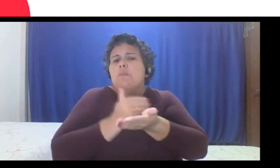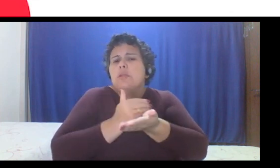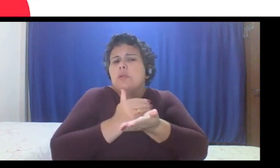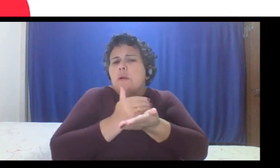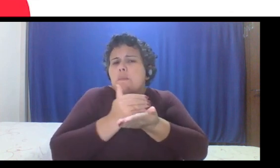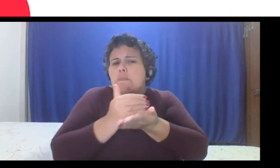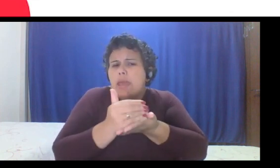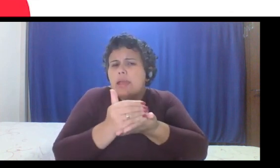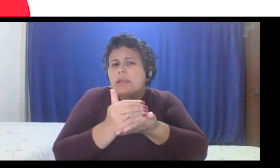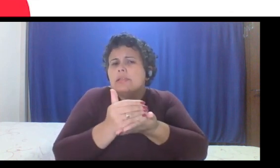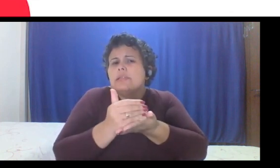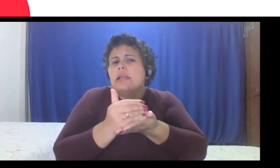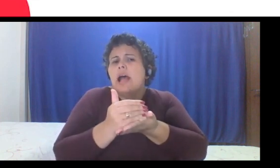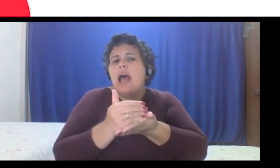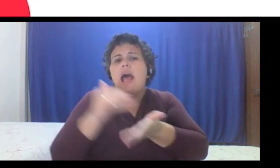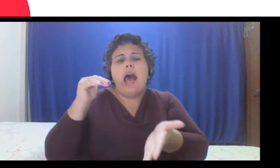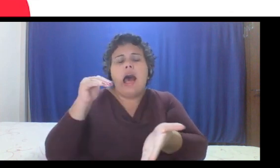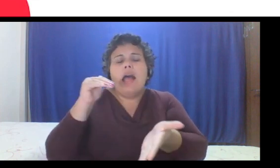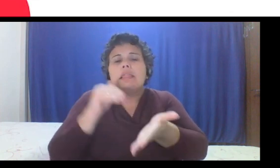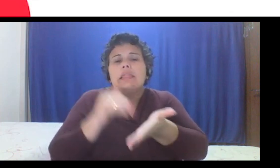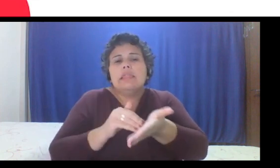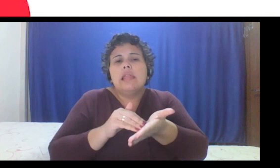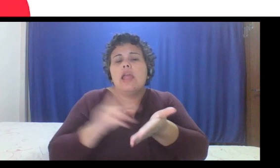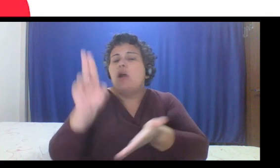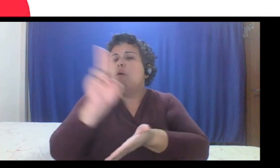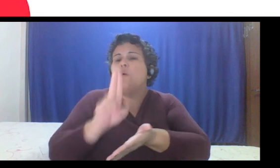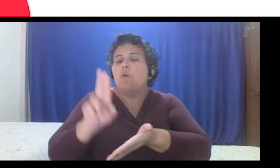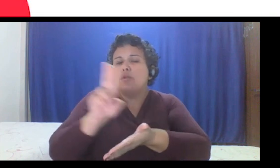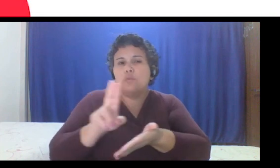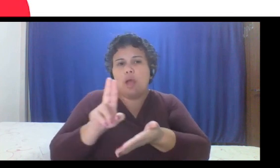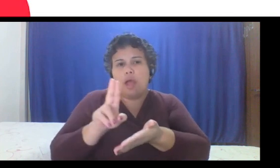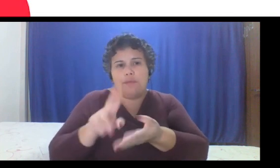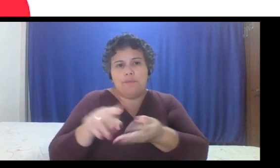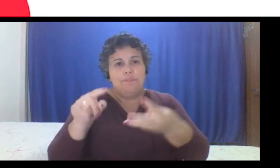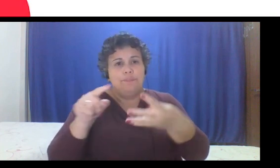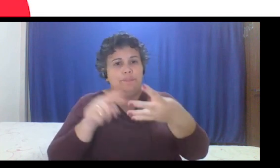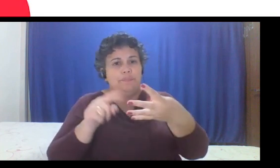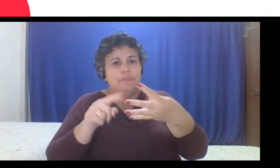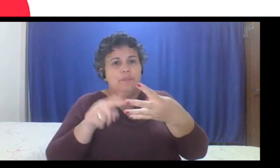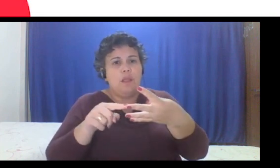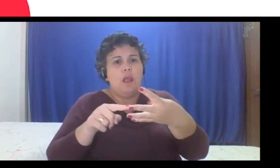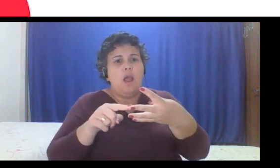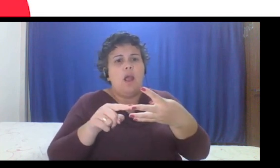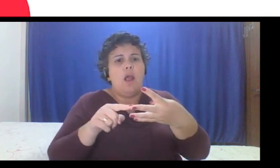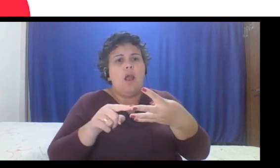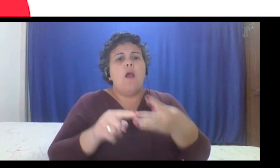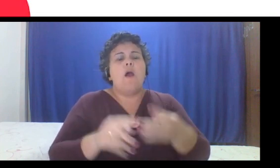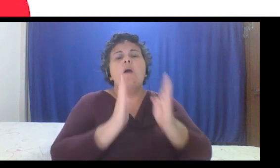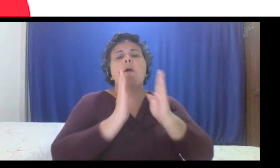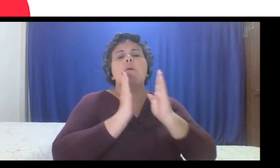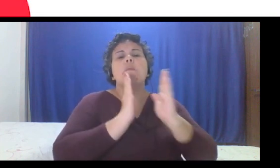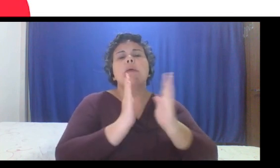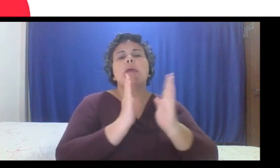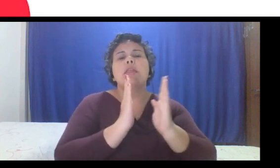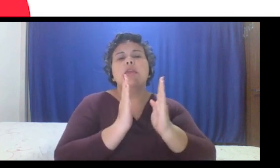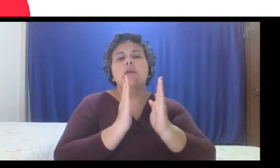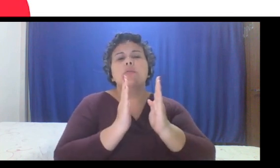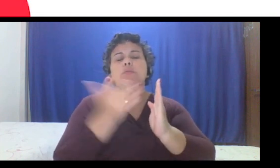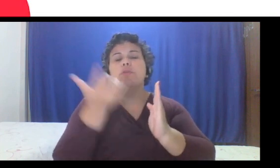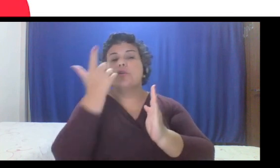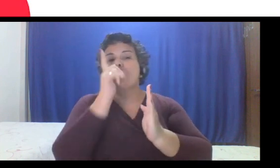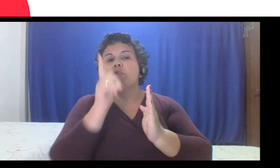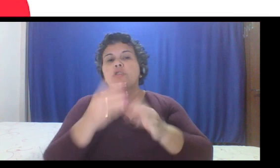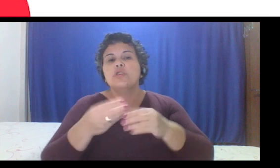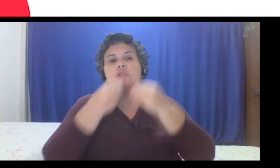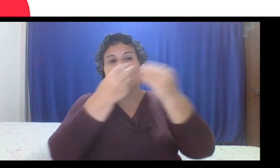conseguir deixar disponível para os usuários, com qual frequência eu consigo entregar código em produção, né, que é a frequência de